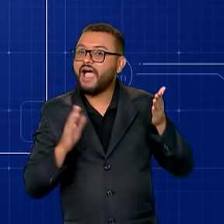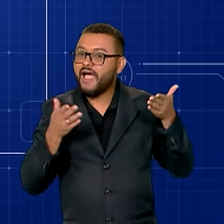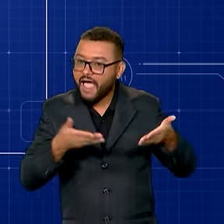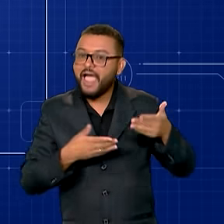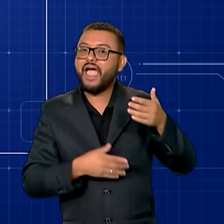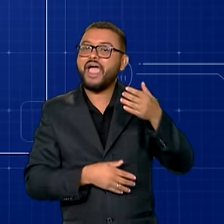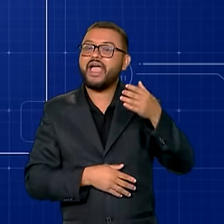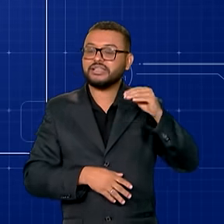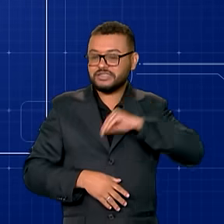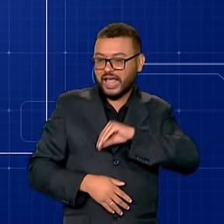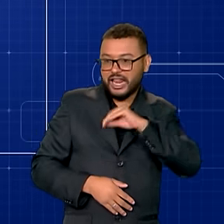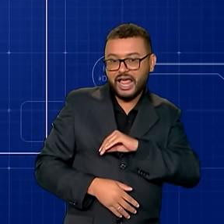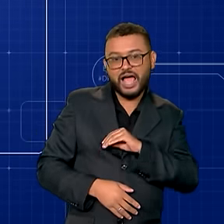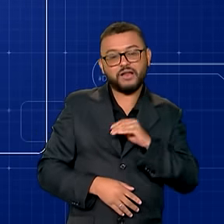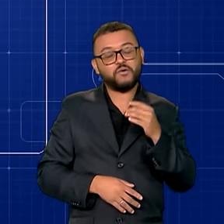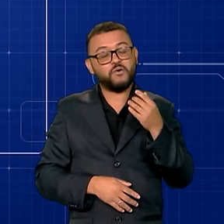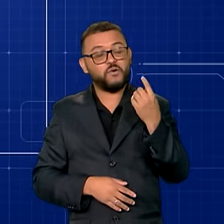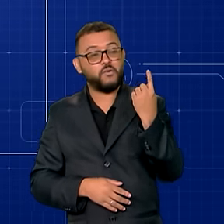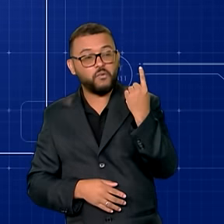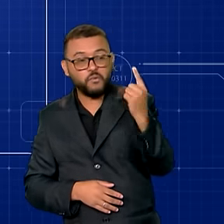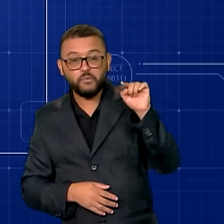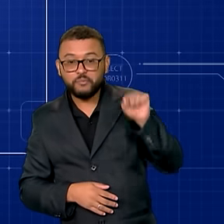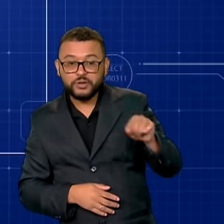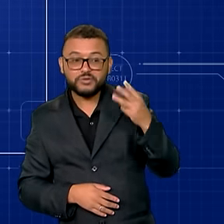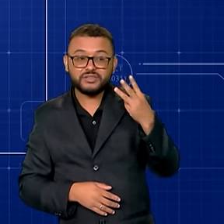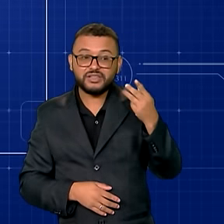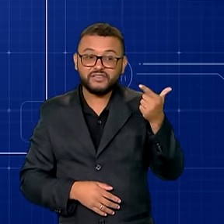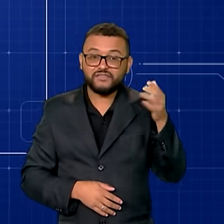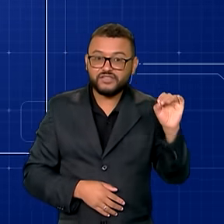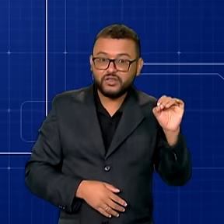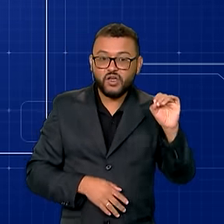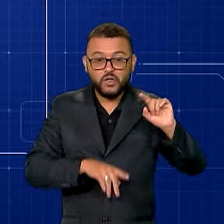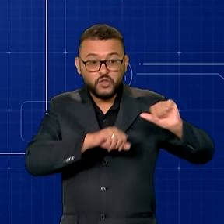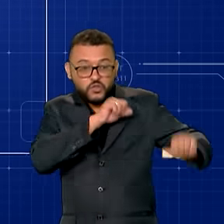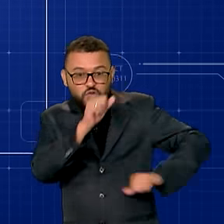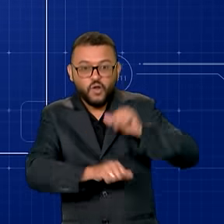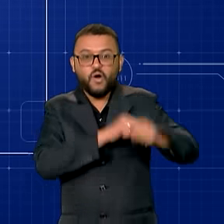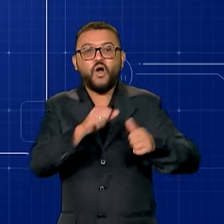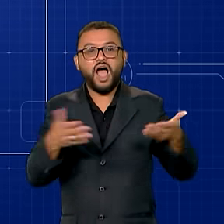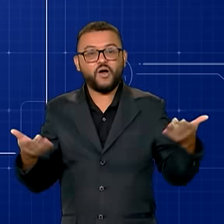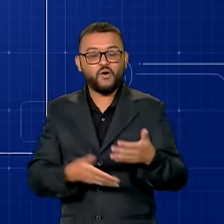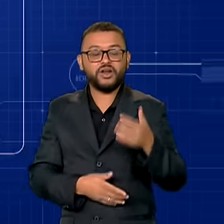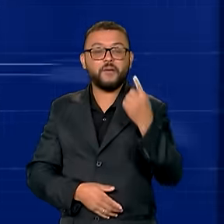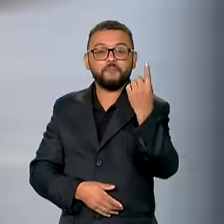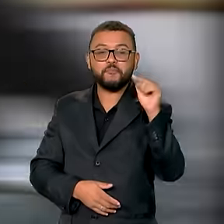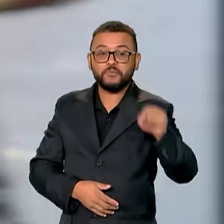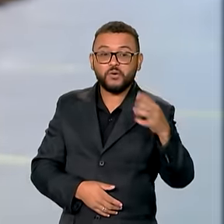o salário mínimo foi reajustado de R$ 1.320 para R$ 1.412.